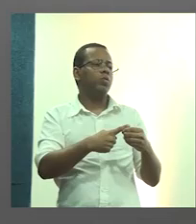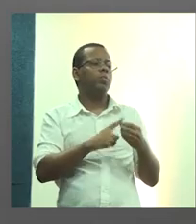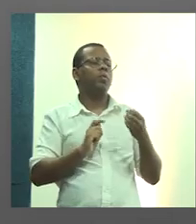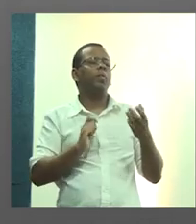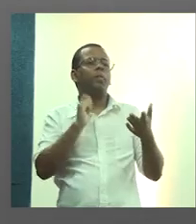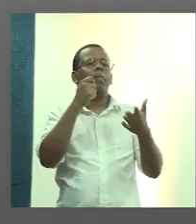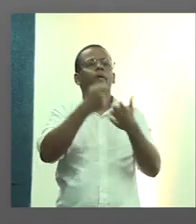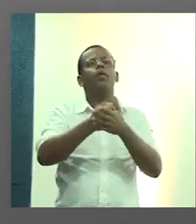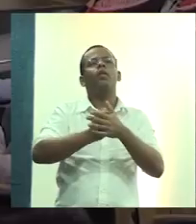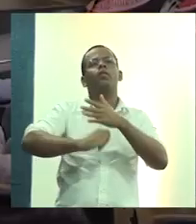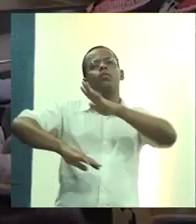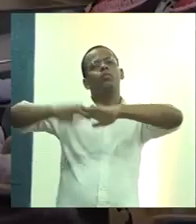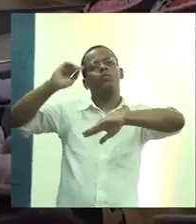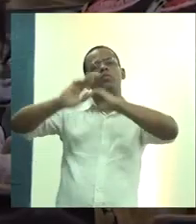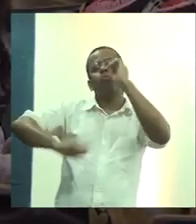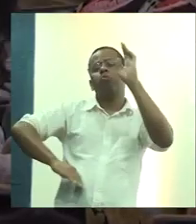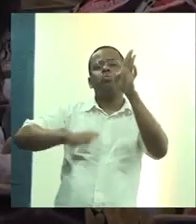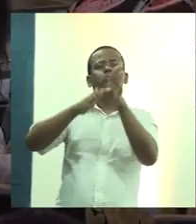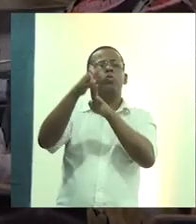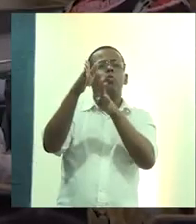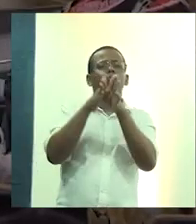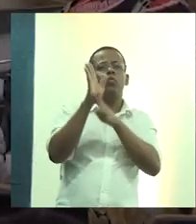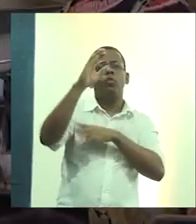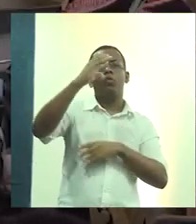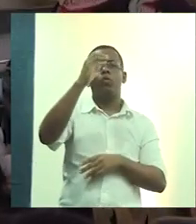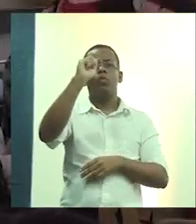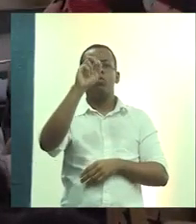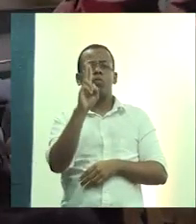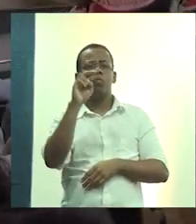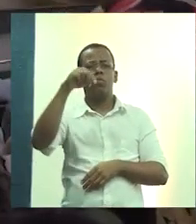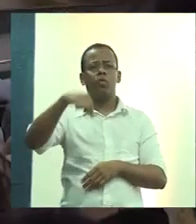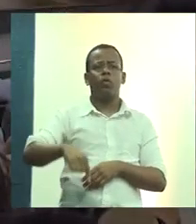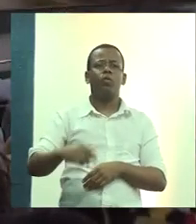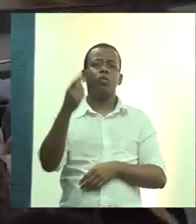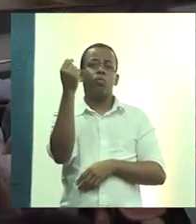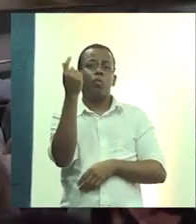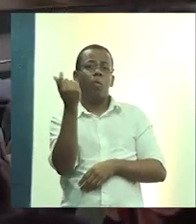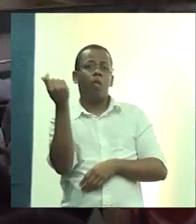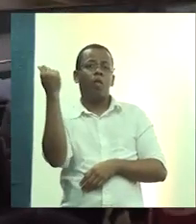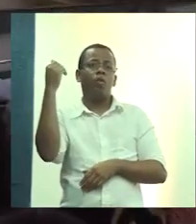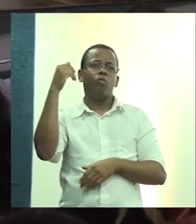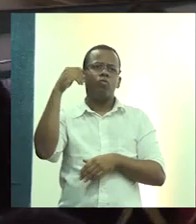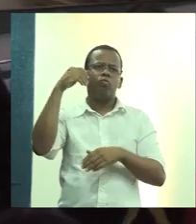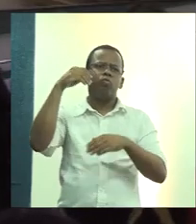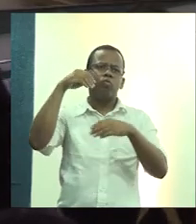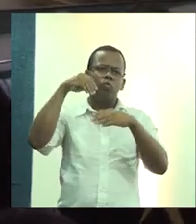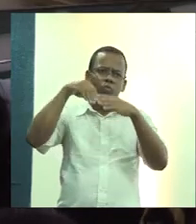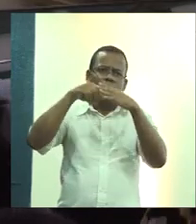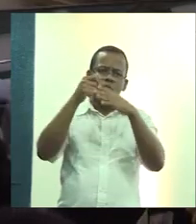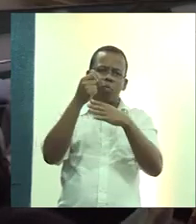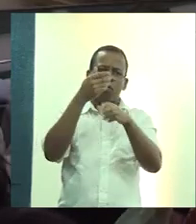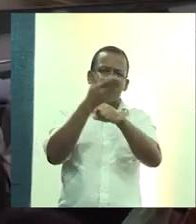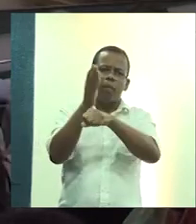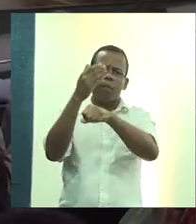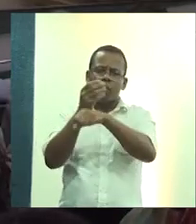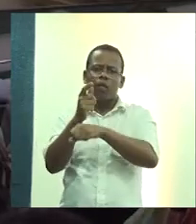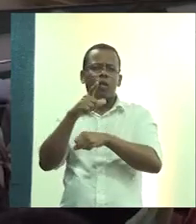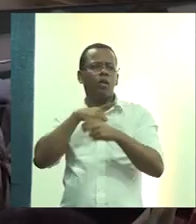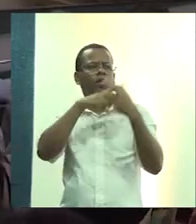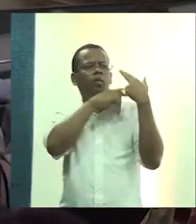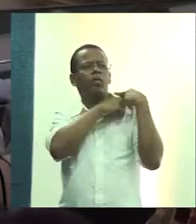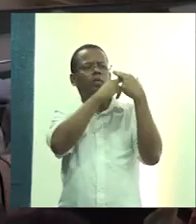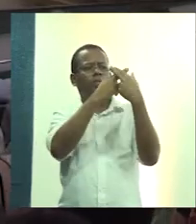que o conselho, enfim, ele não coloque o dinheiro para a execução, e que seja a responsabilidade